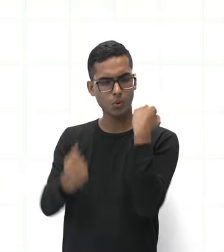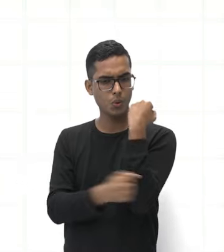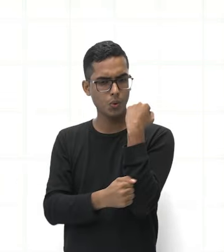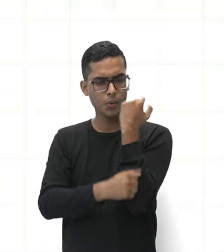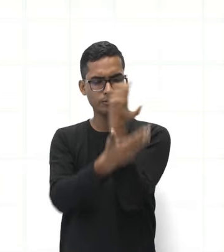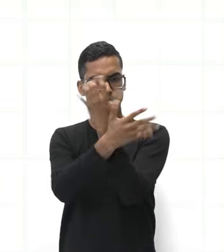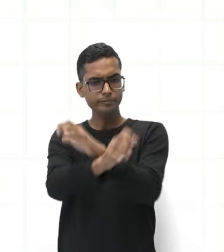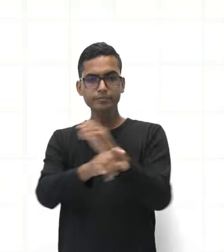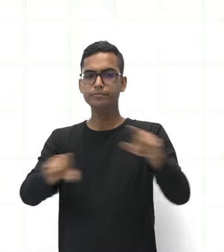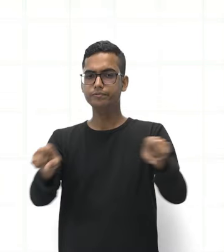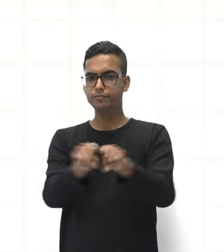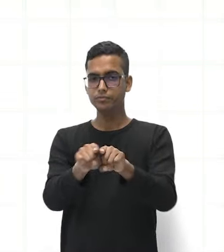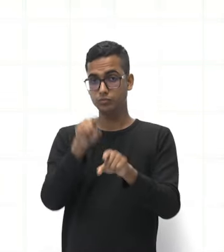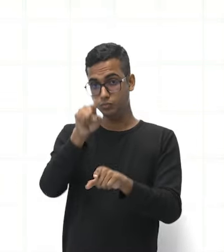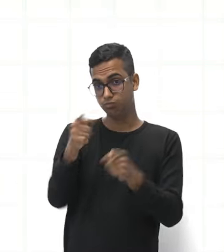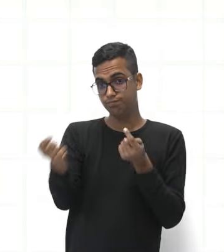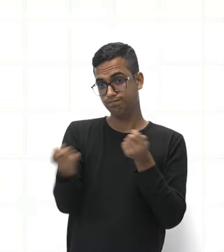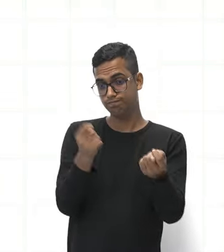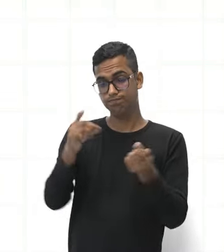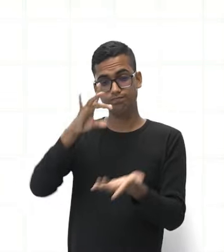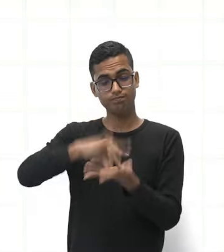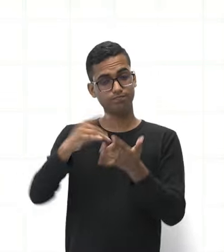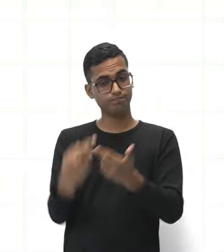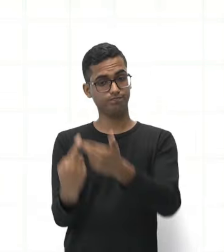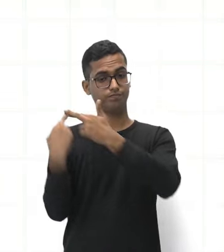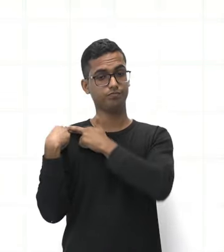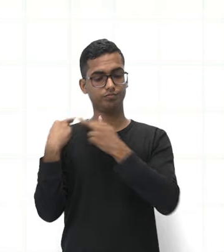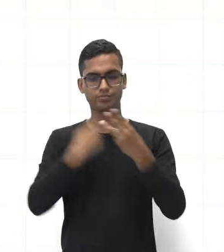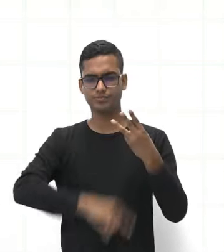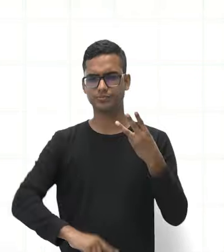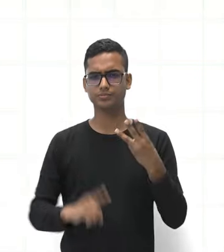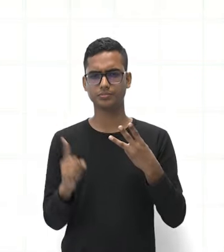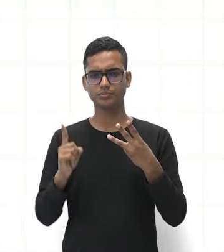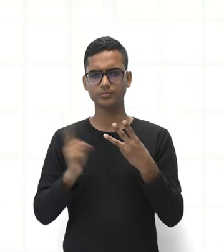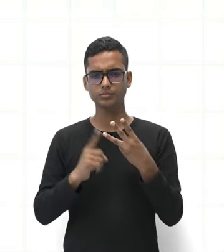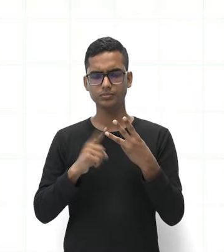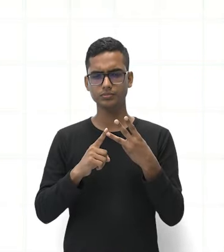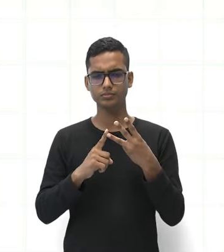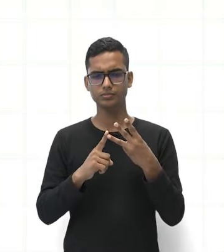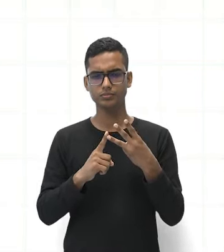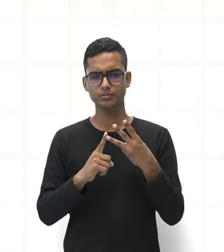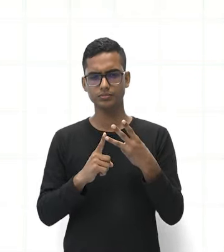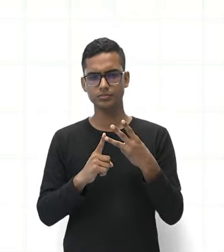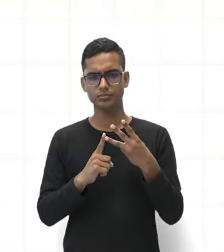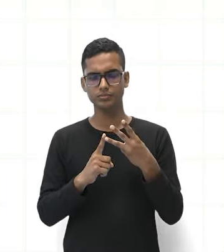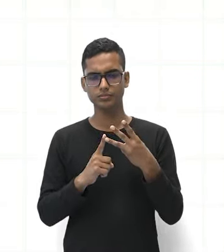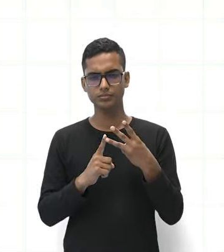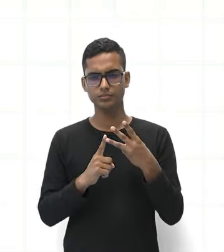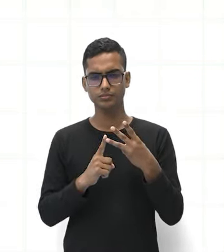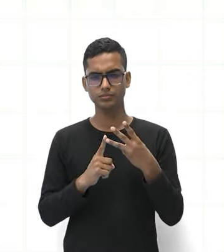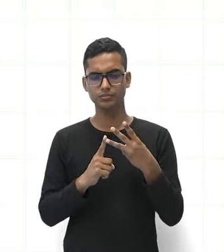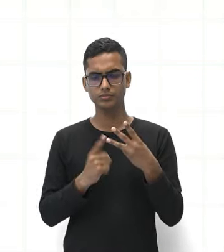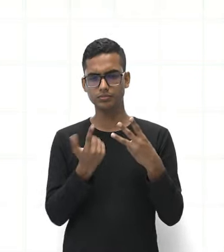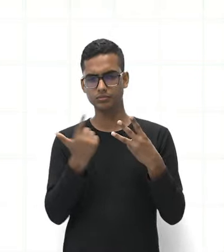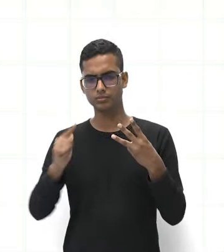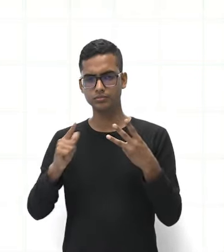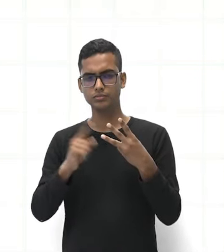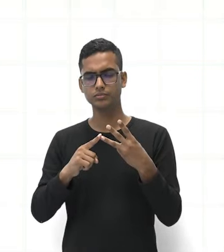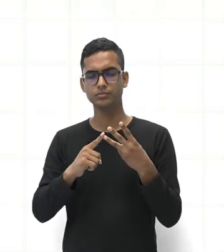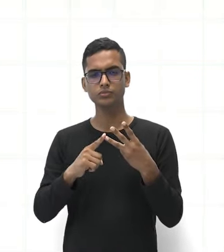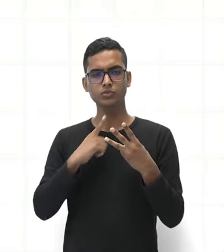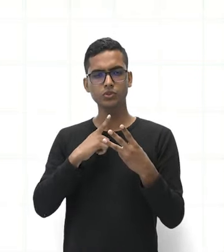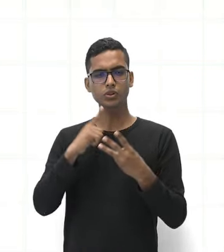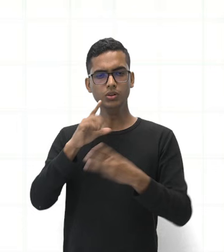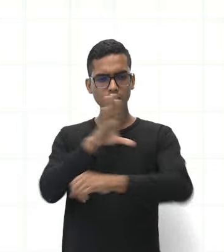comando. É você que controla ele. E os viscerais, né? Que são o liso, não